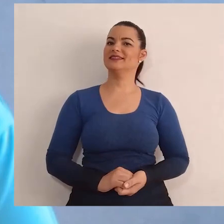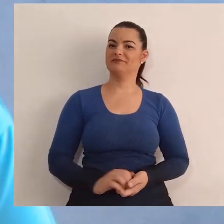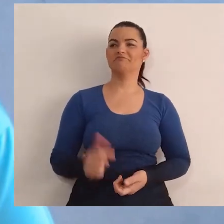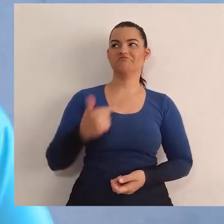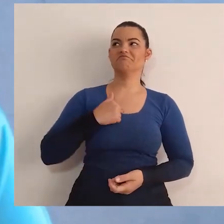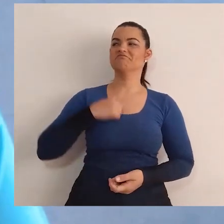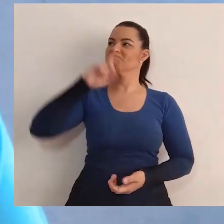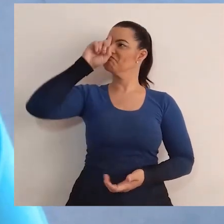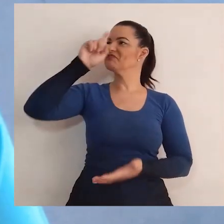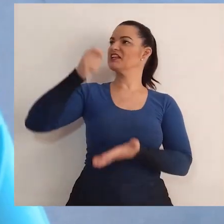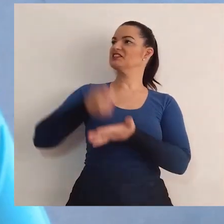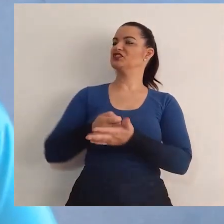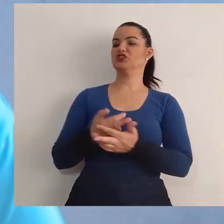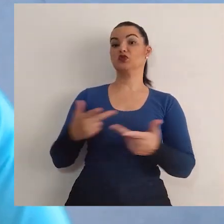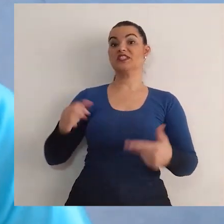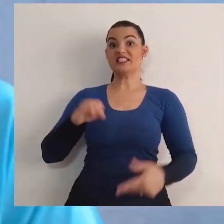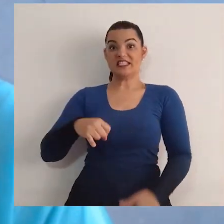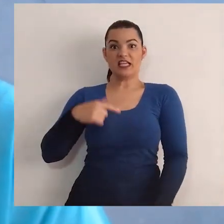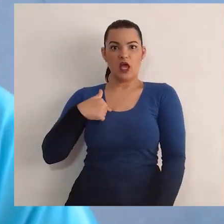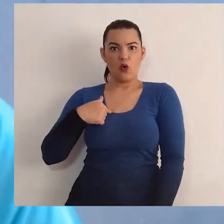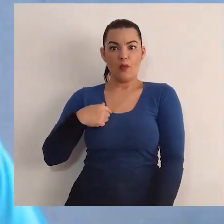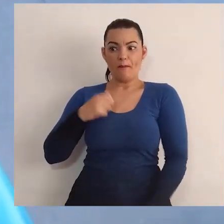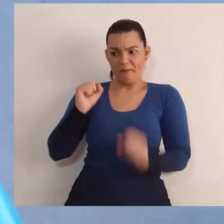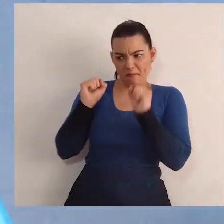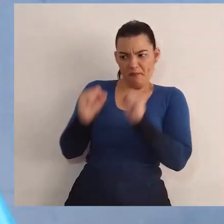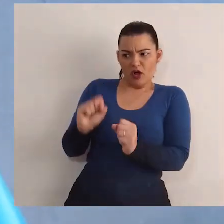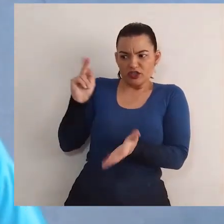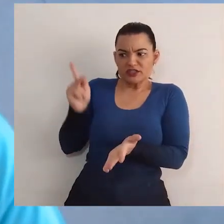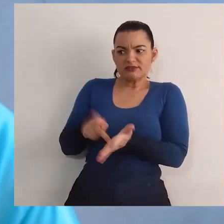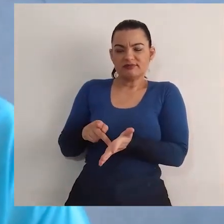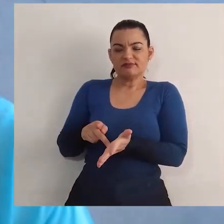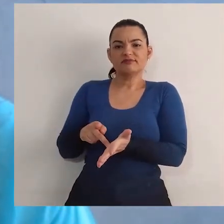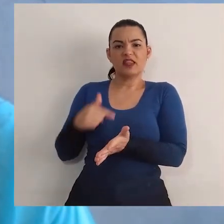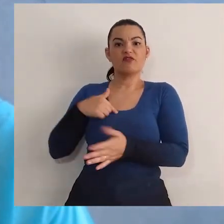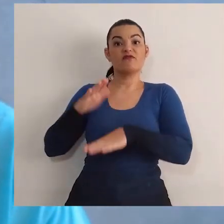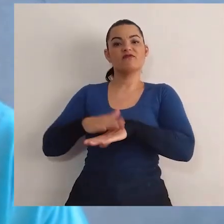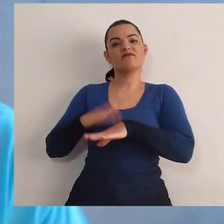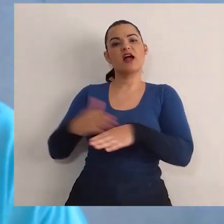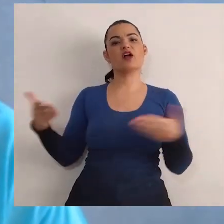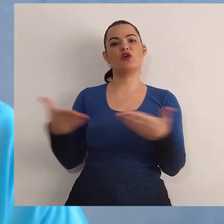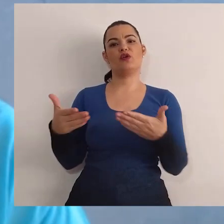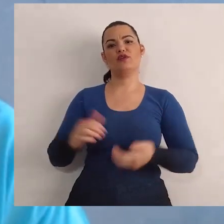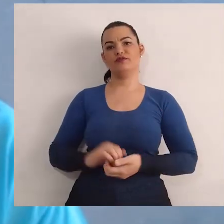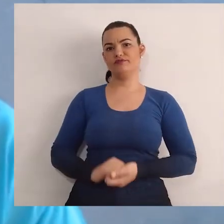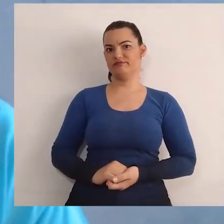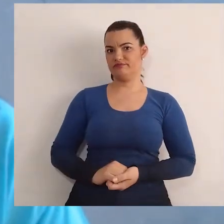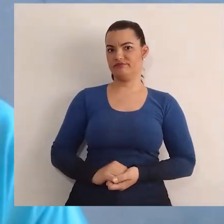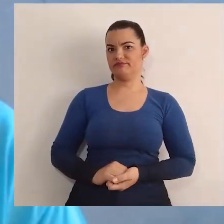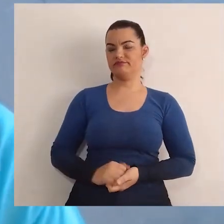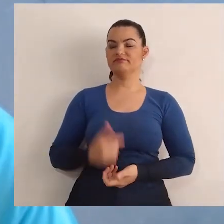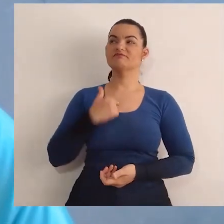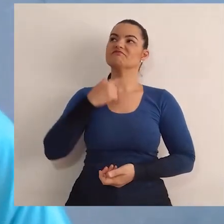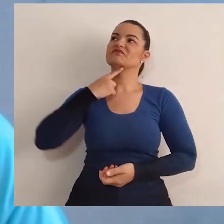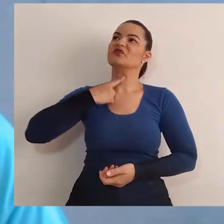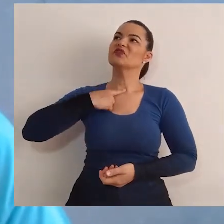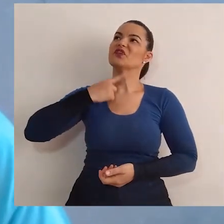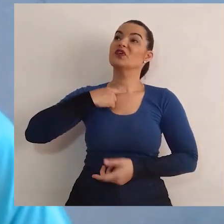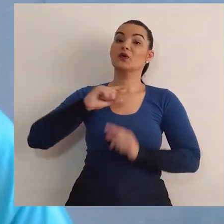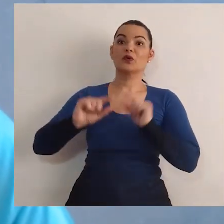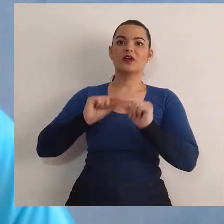E aí? Ai, eu tenho uma decisão aqui que se eu pudesse, eu tomaria agora.